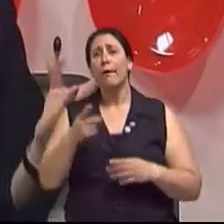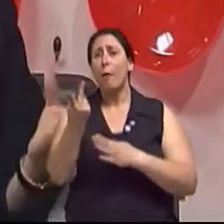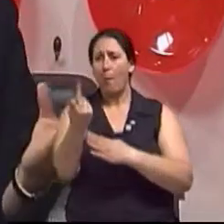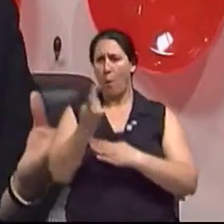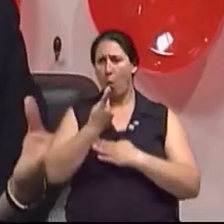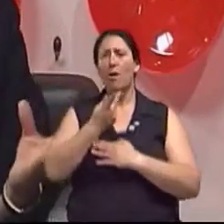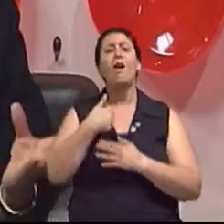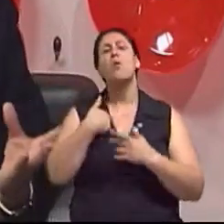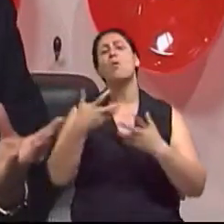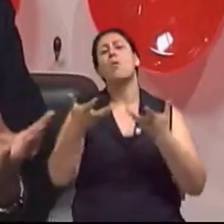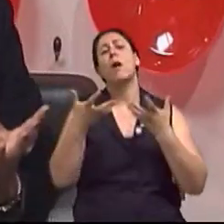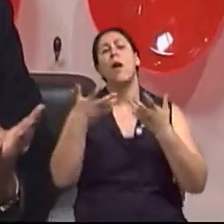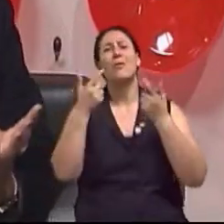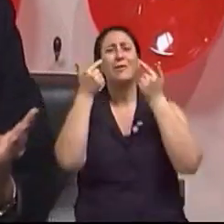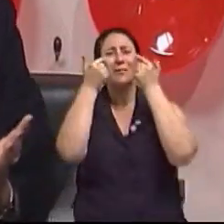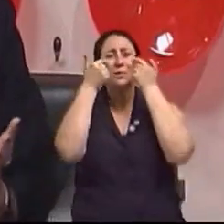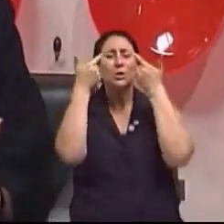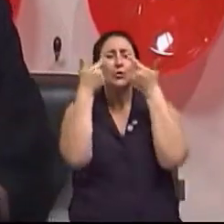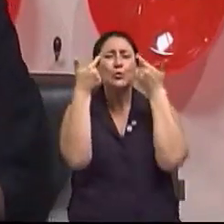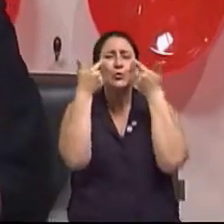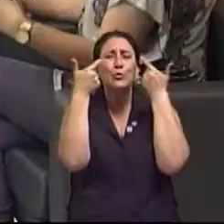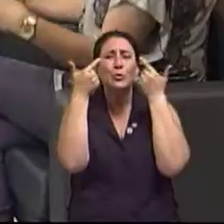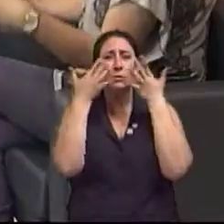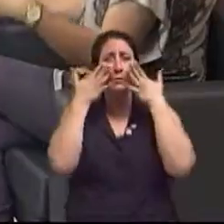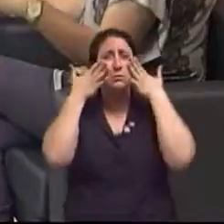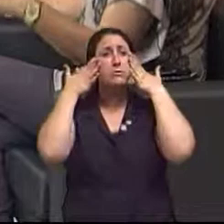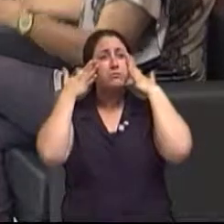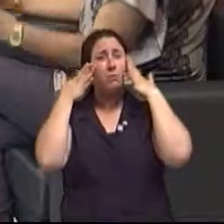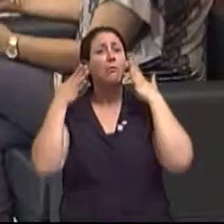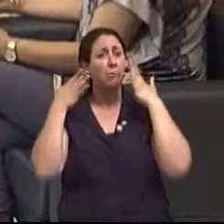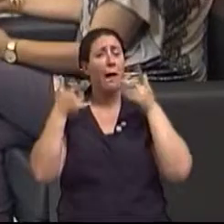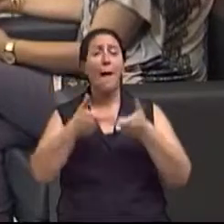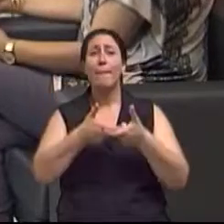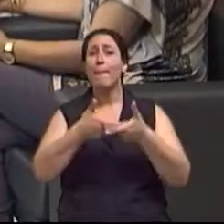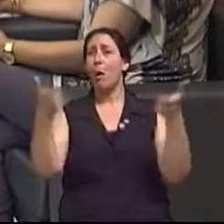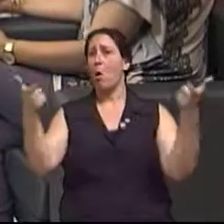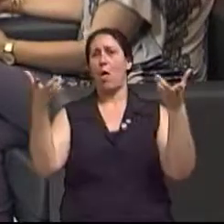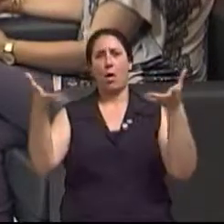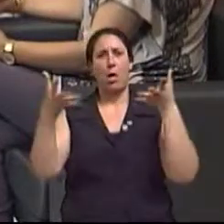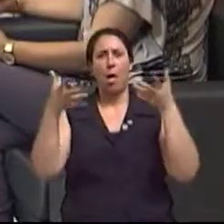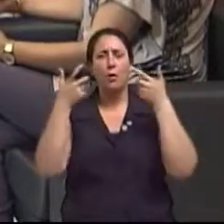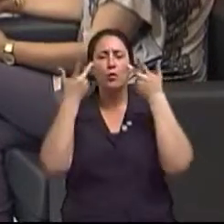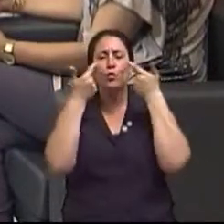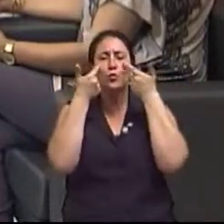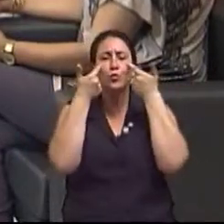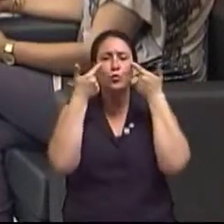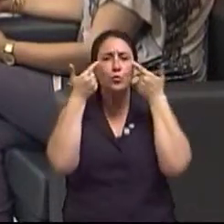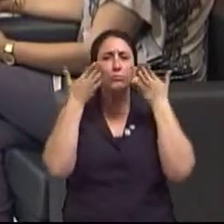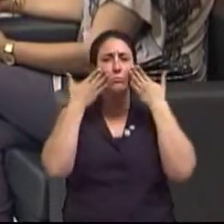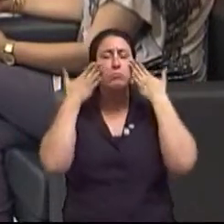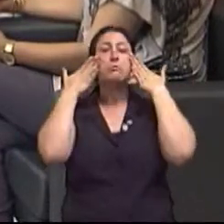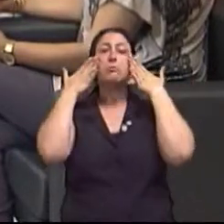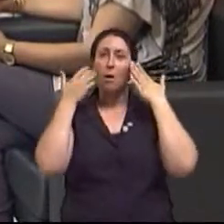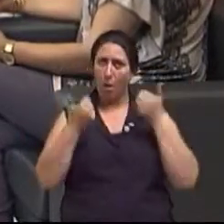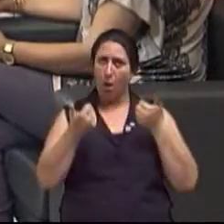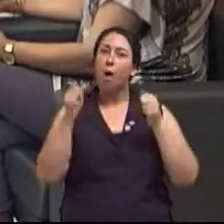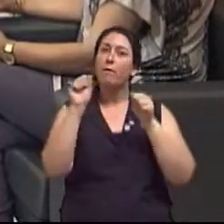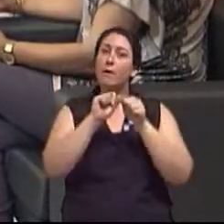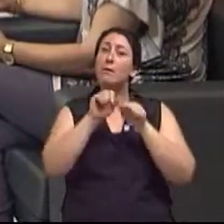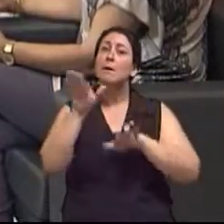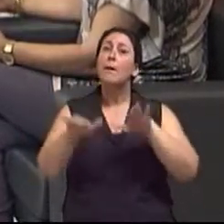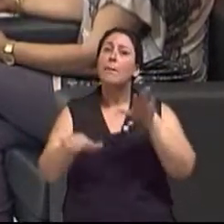um rejuvenescimento facial. Ah, isso que mais buscam, é? É, então, isso é feito através de tratamento global,